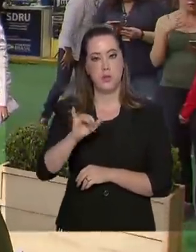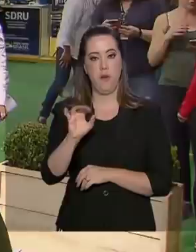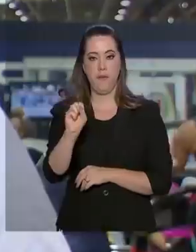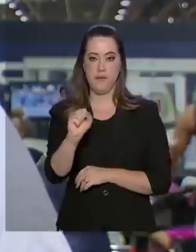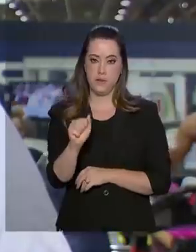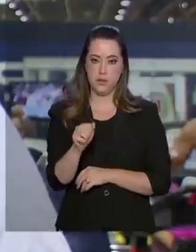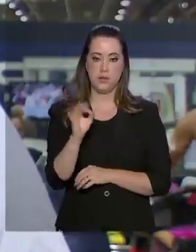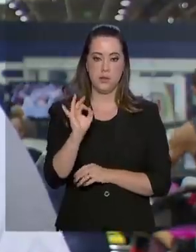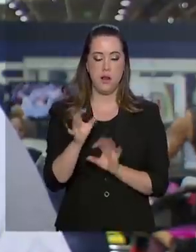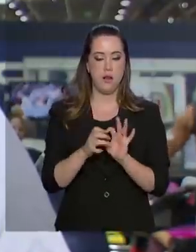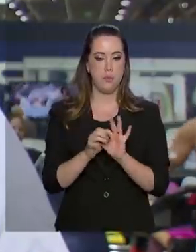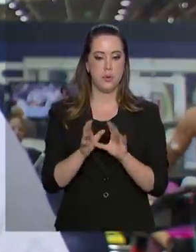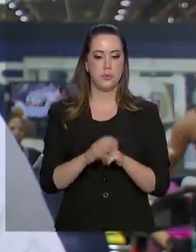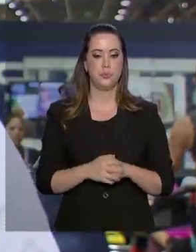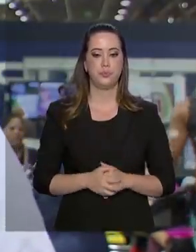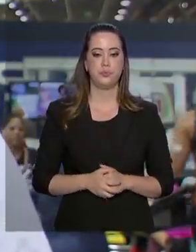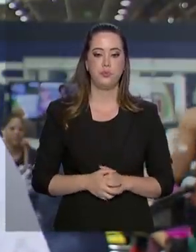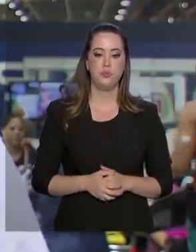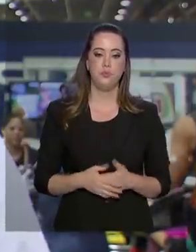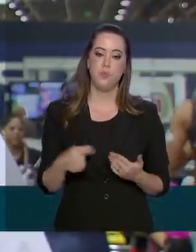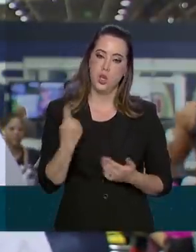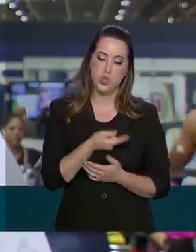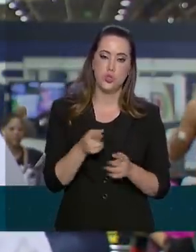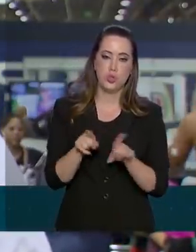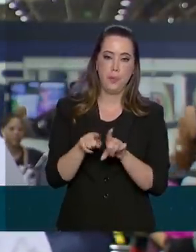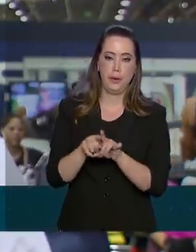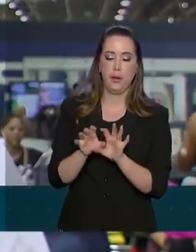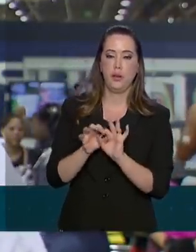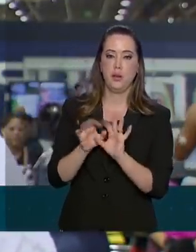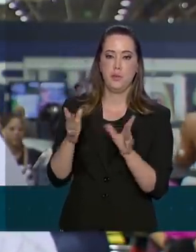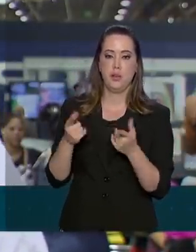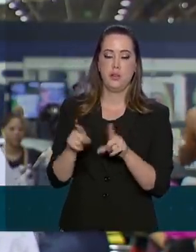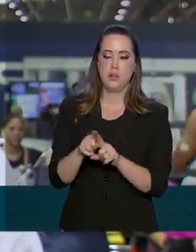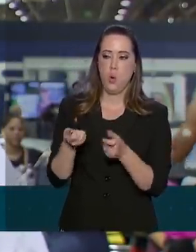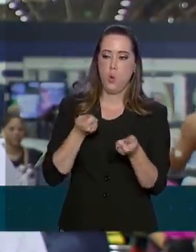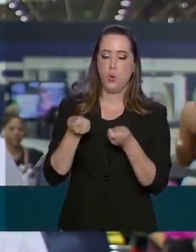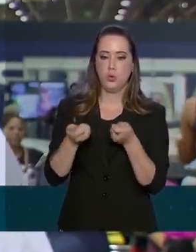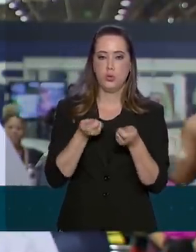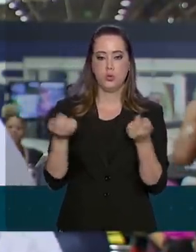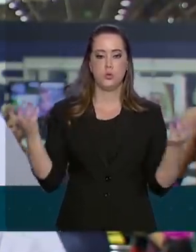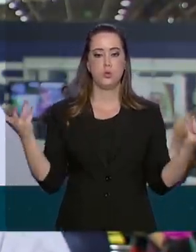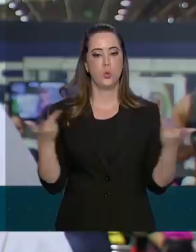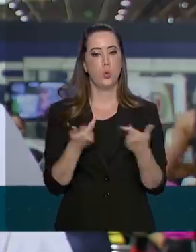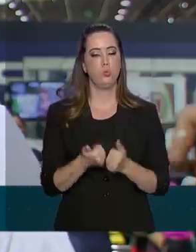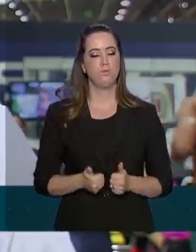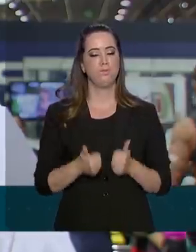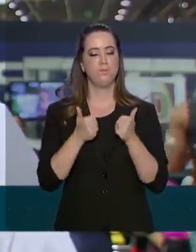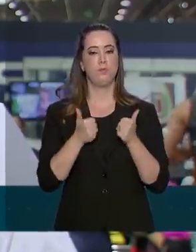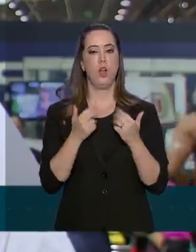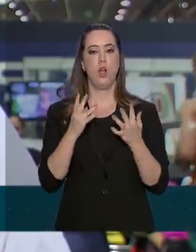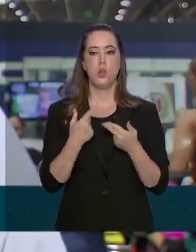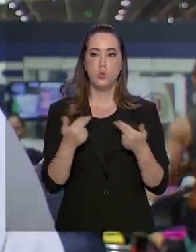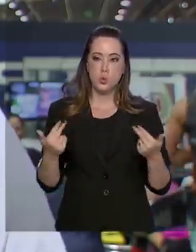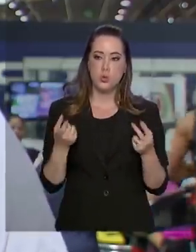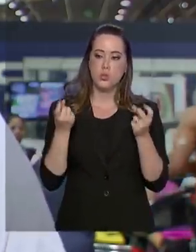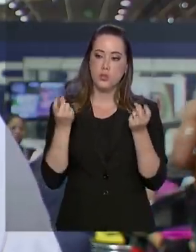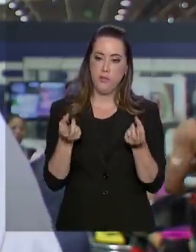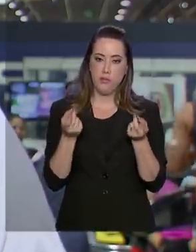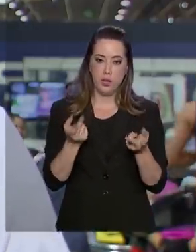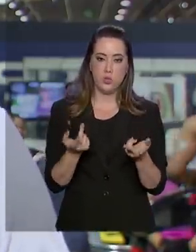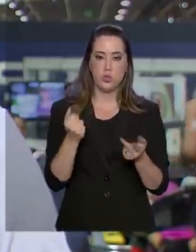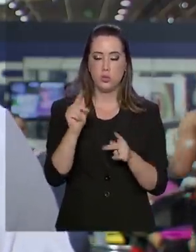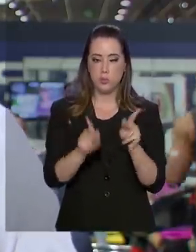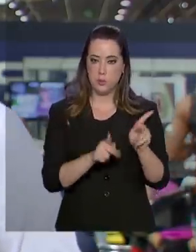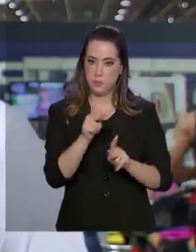Sanitária. A Anvisa cumpre aí também com a sua obrigação de controlar fielmente, com muita qualidade, os produtos que a população